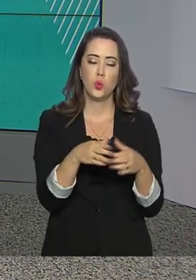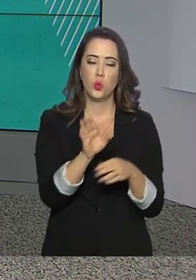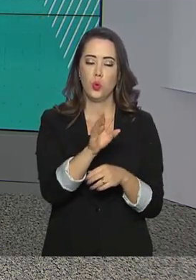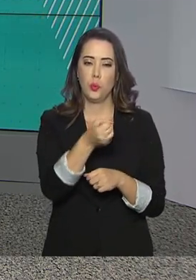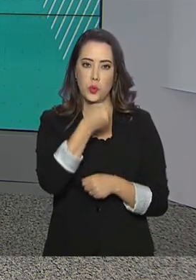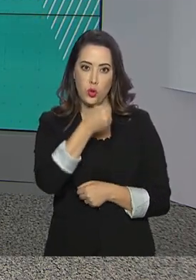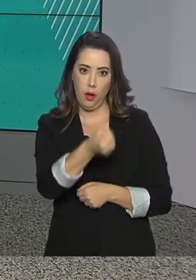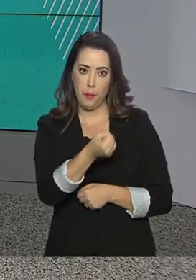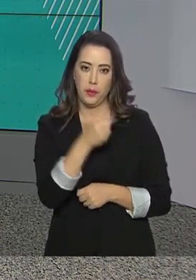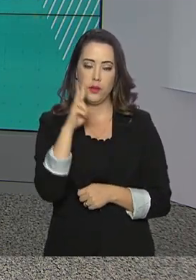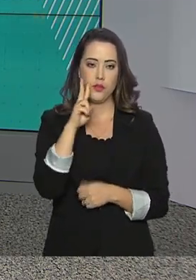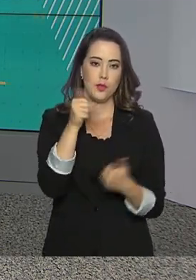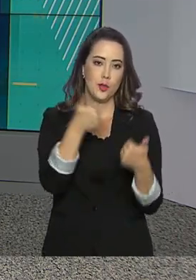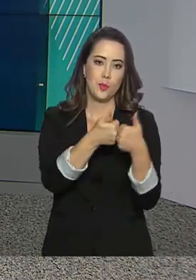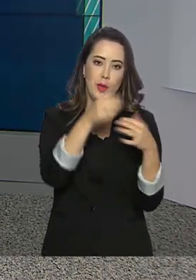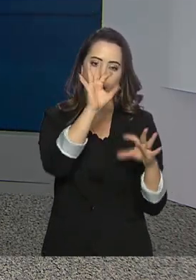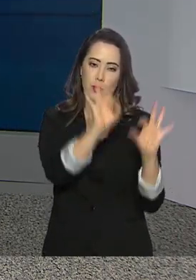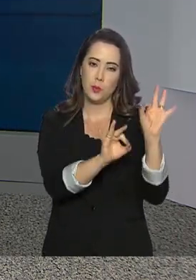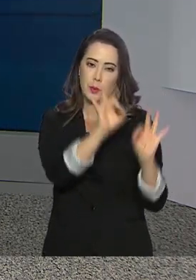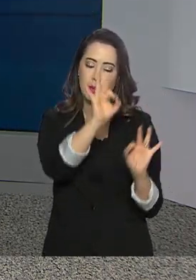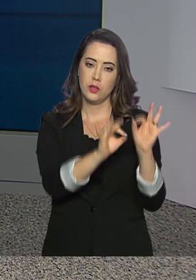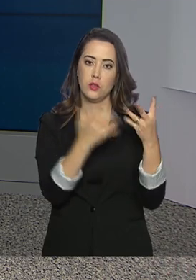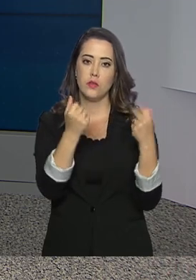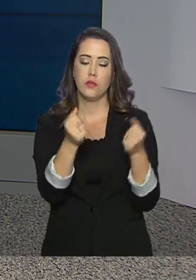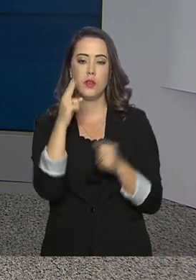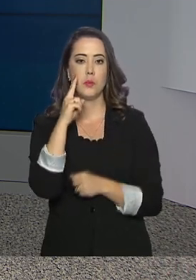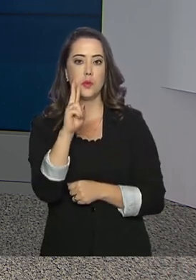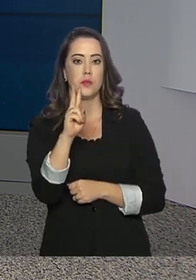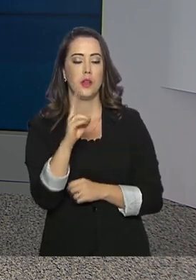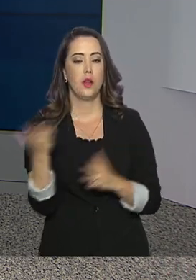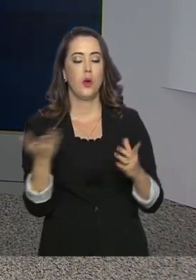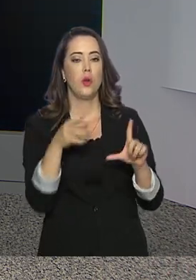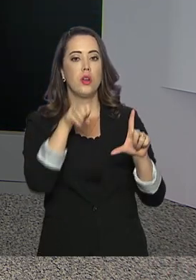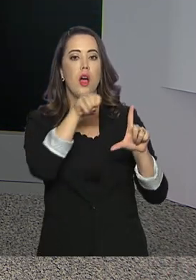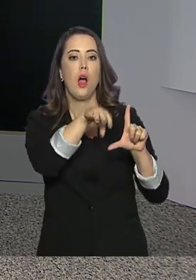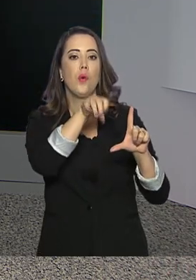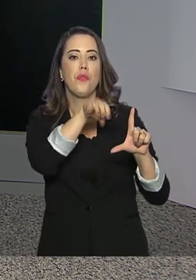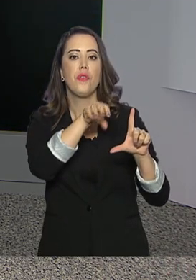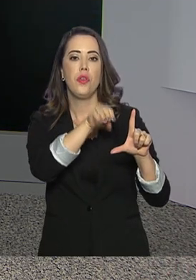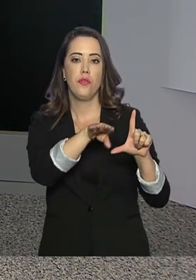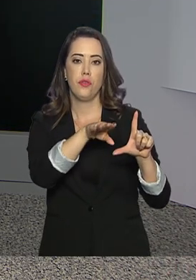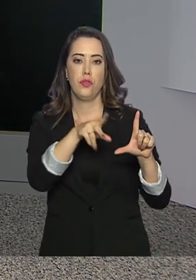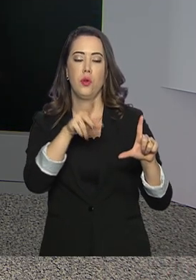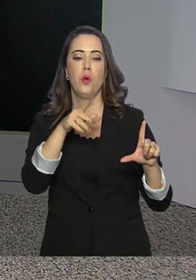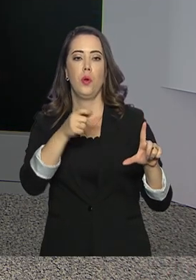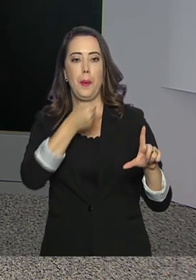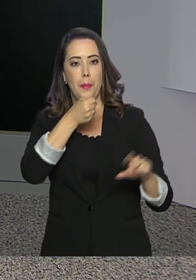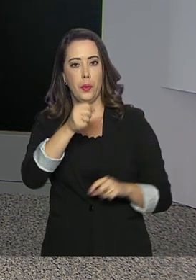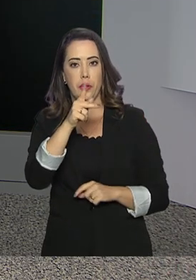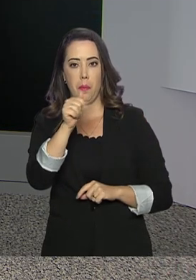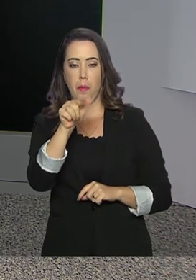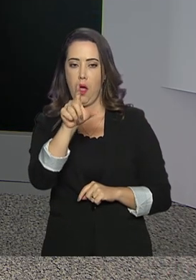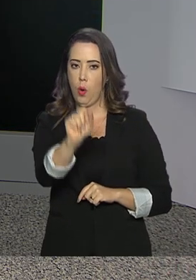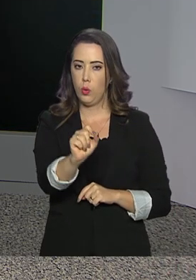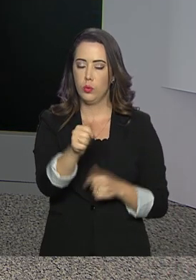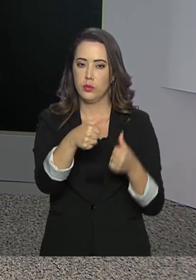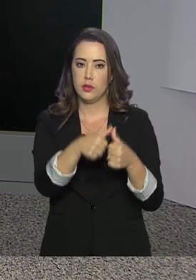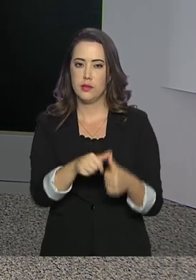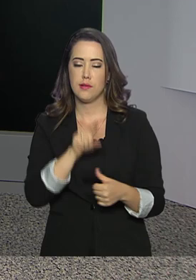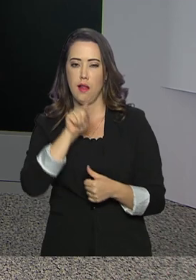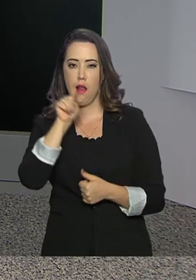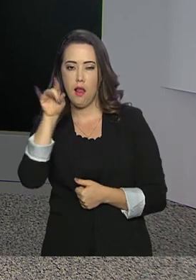perto os preparativos do encontro. Nós vamos agora falar ao vivo com o repórter Paulo Leite, que está no Palácio do